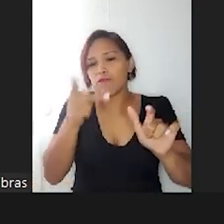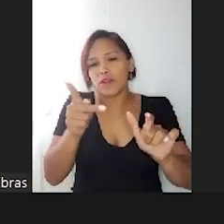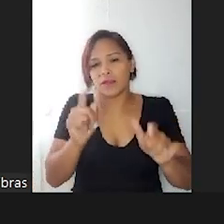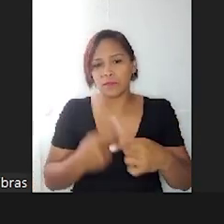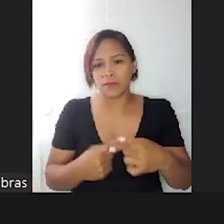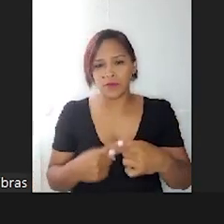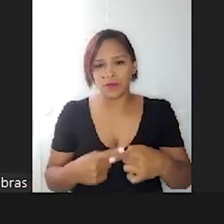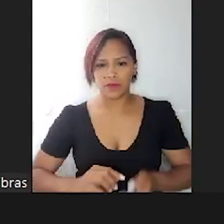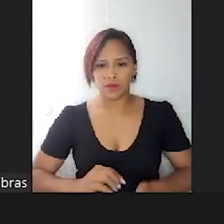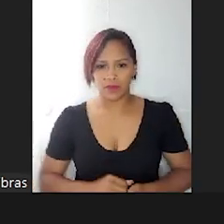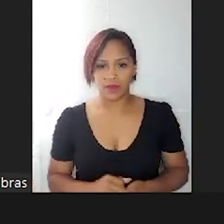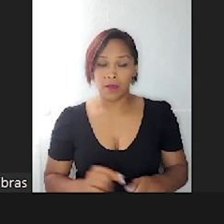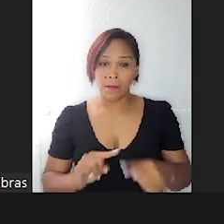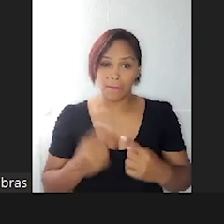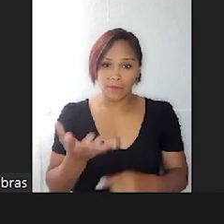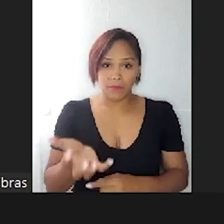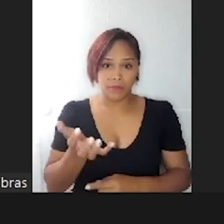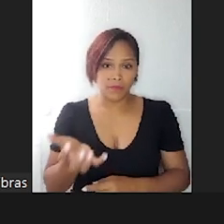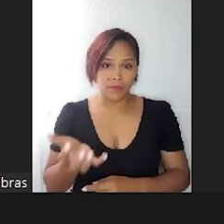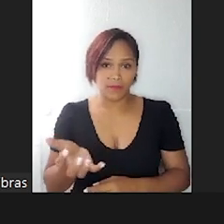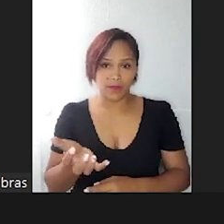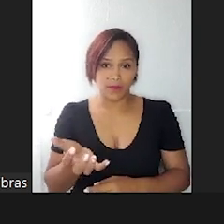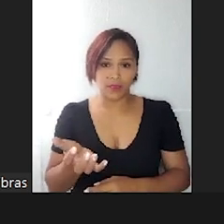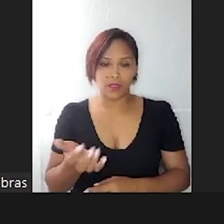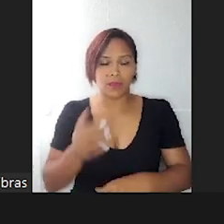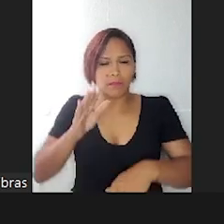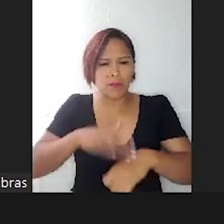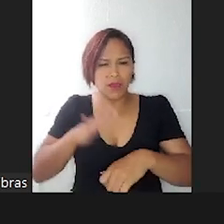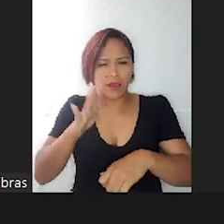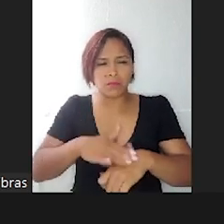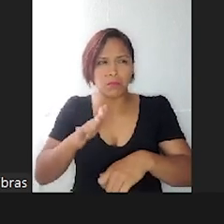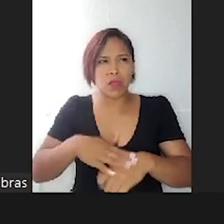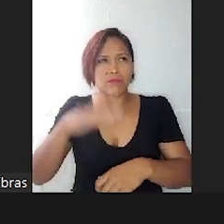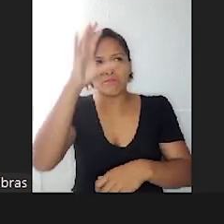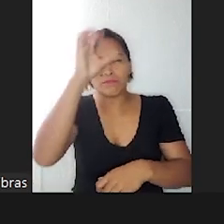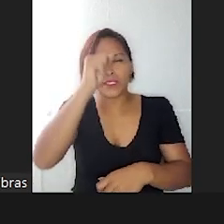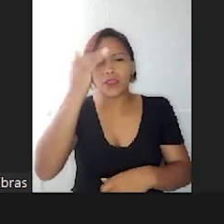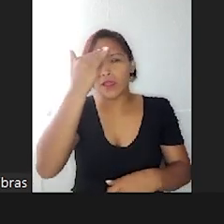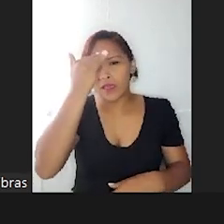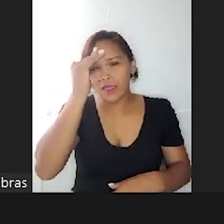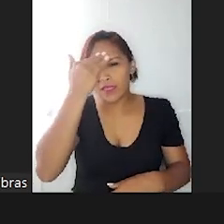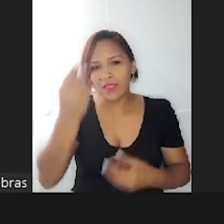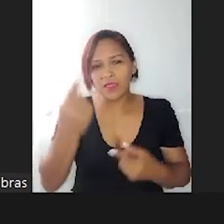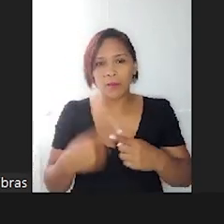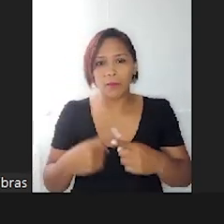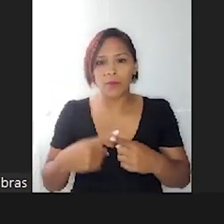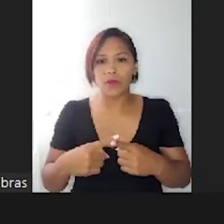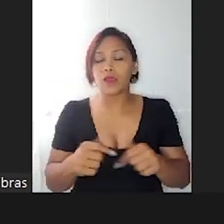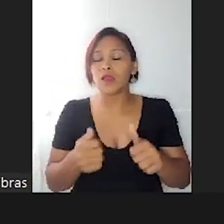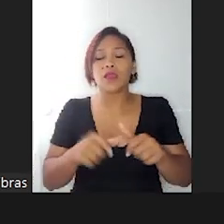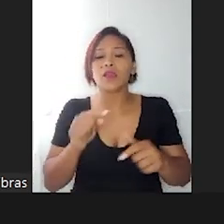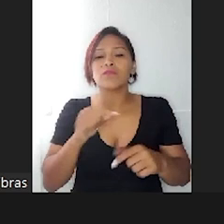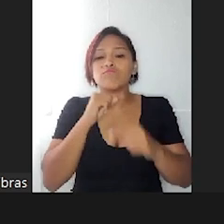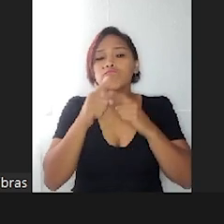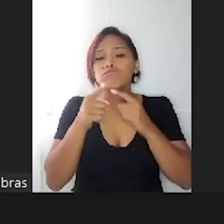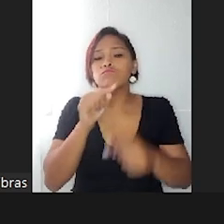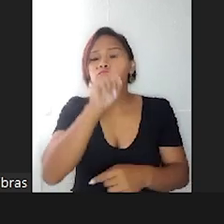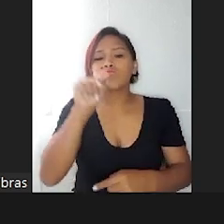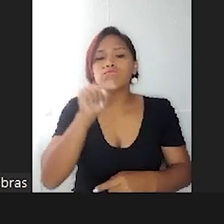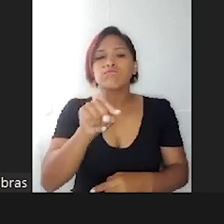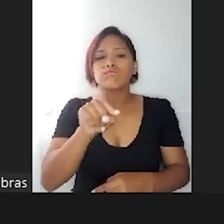Mas é buscar, buscar, filho, quero estar aqui. Porque às vezes, qual é o nosso automático?